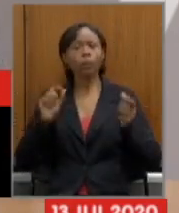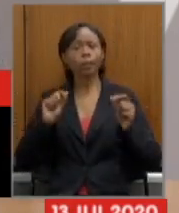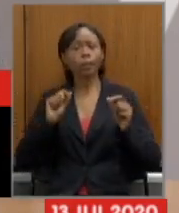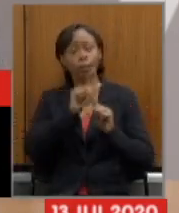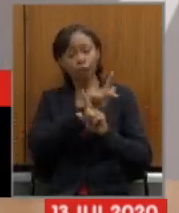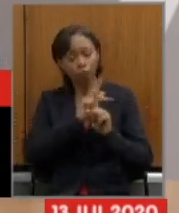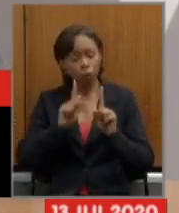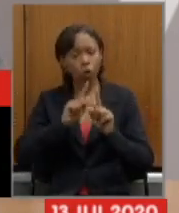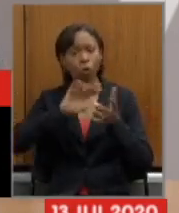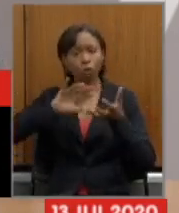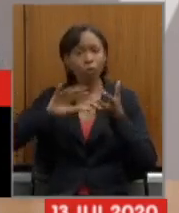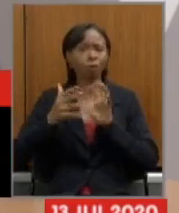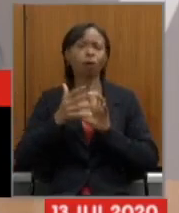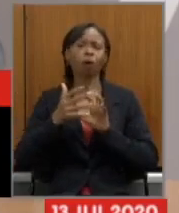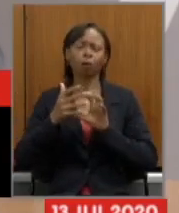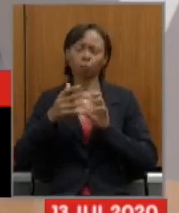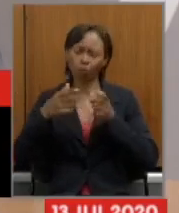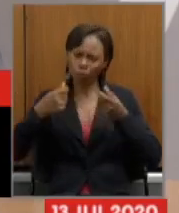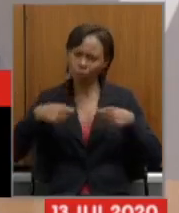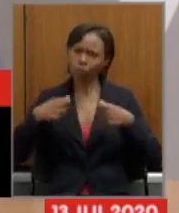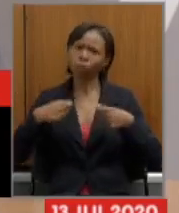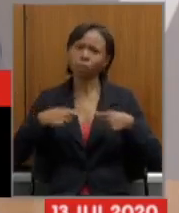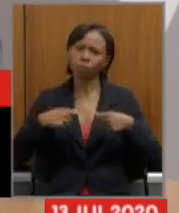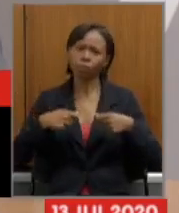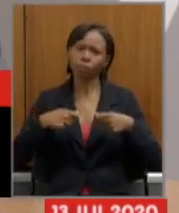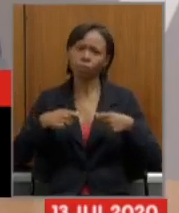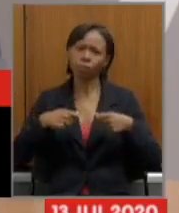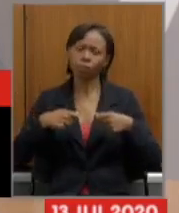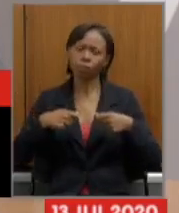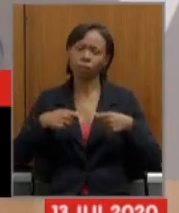reforma da previdência que seja